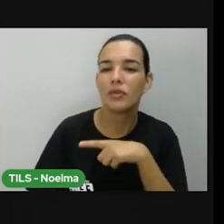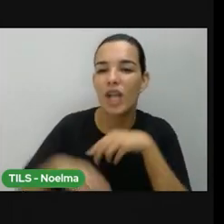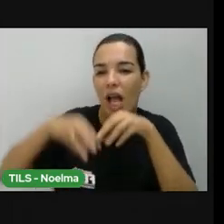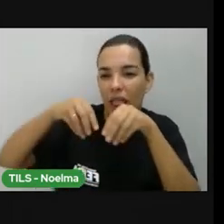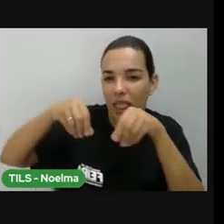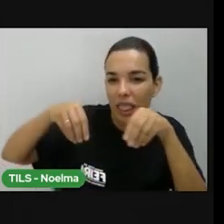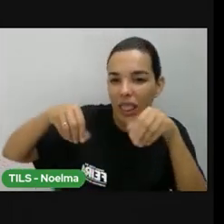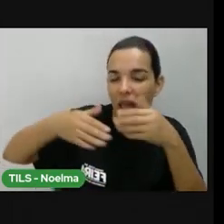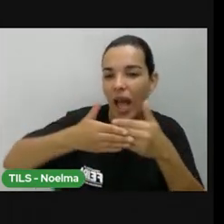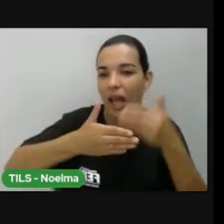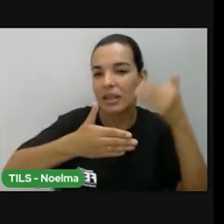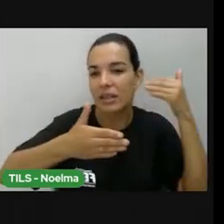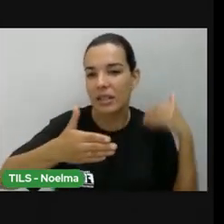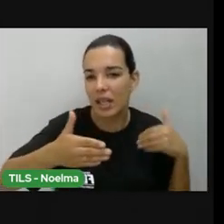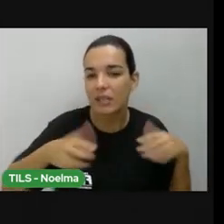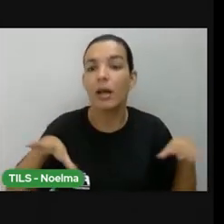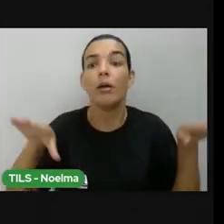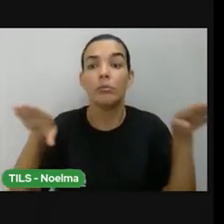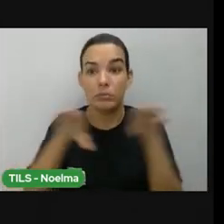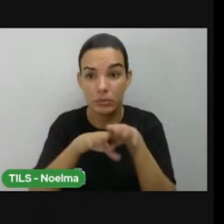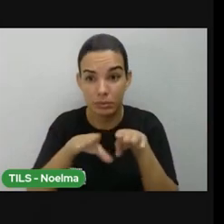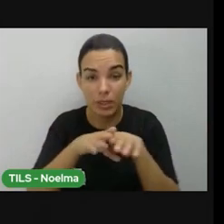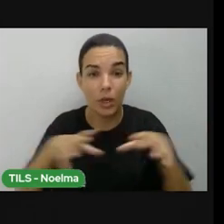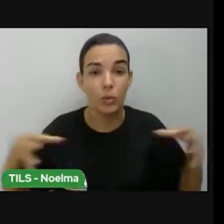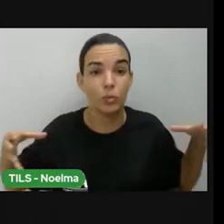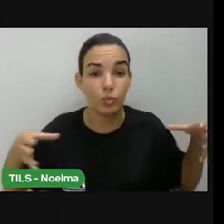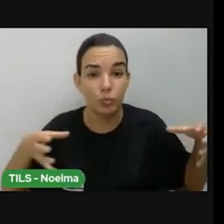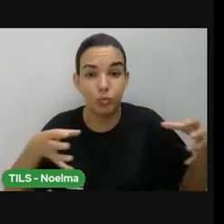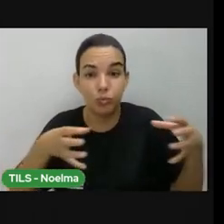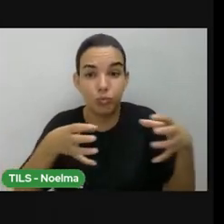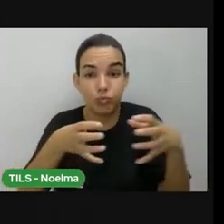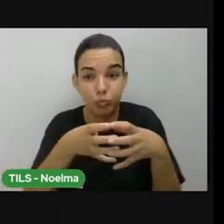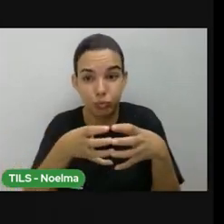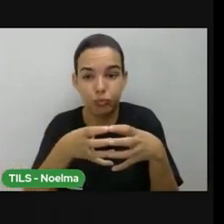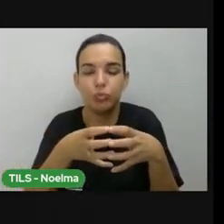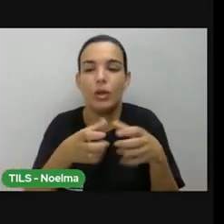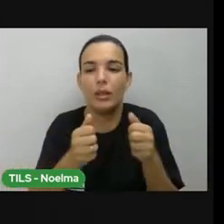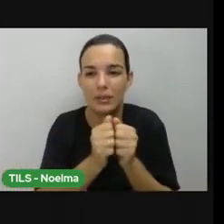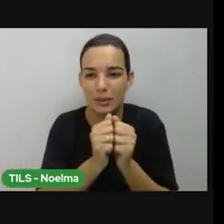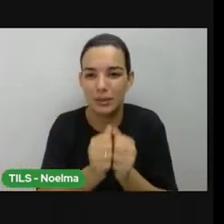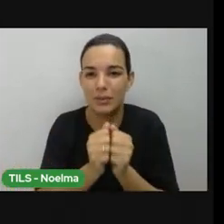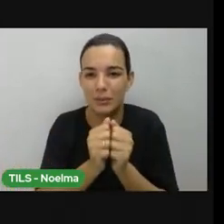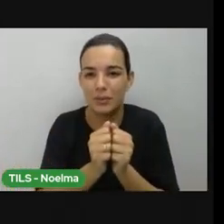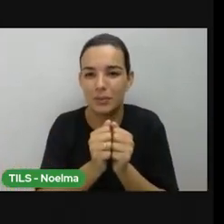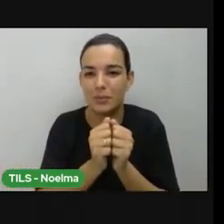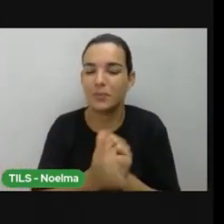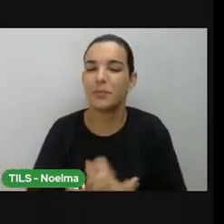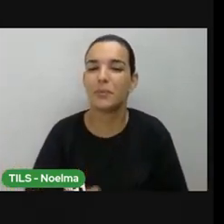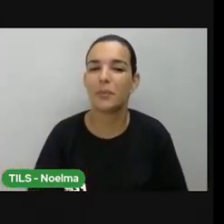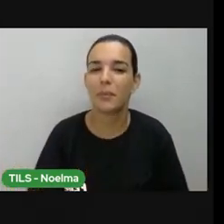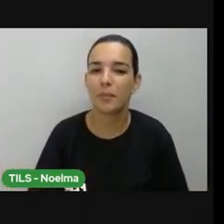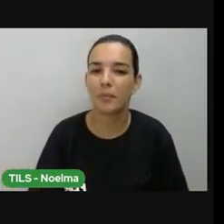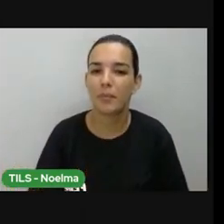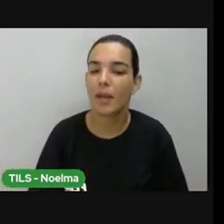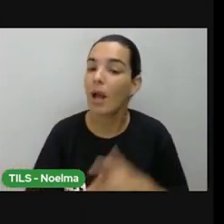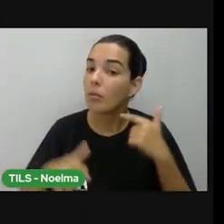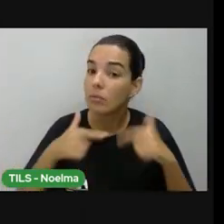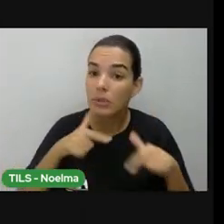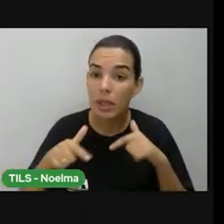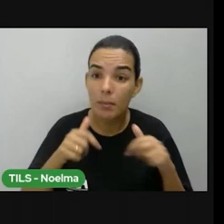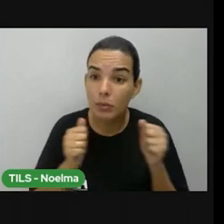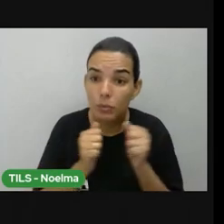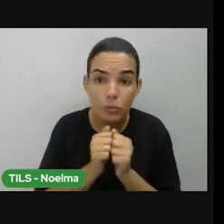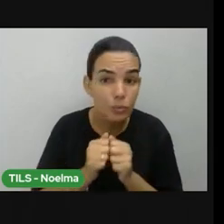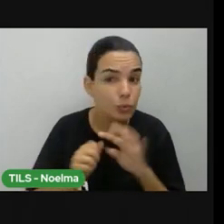plantar, comunitário, foi plantar o diamante, índio, o feijão, não é? Tudo comunitário, e sempre nesse trabalho comunitário, a gente